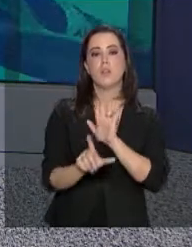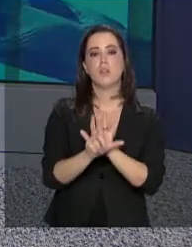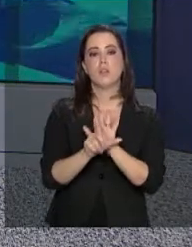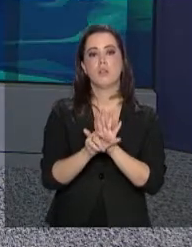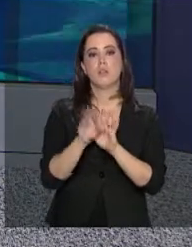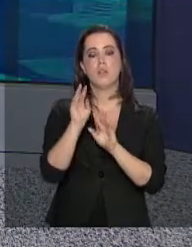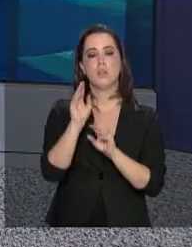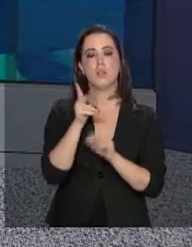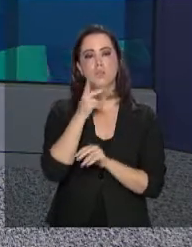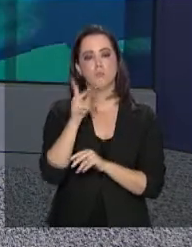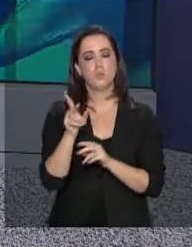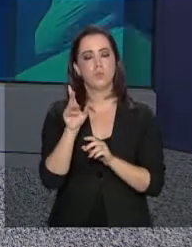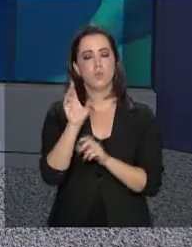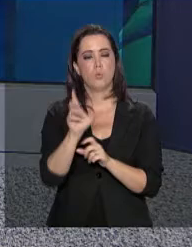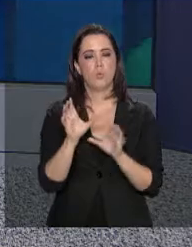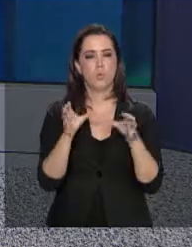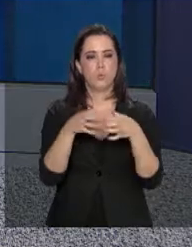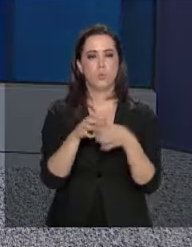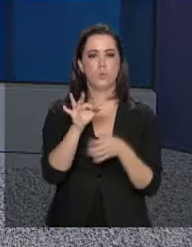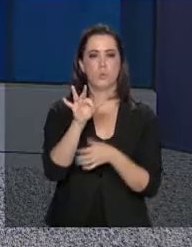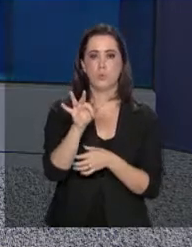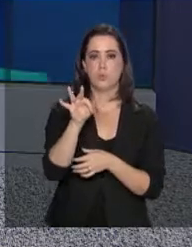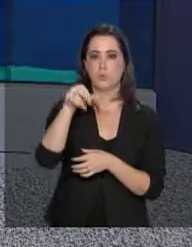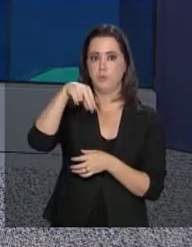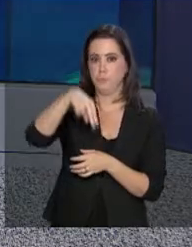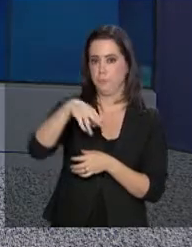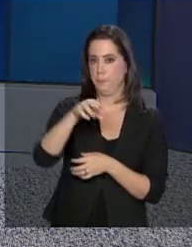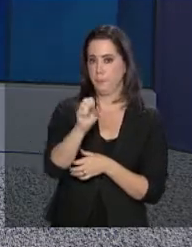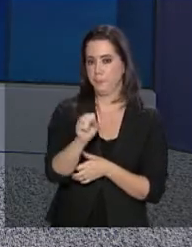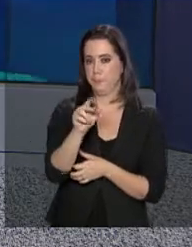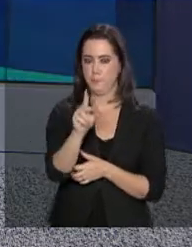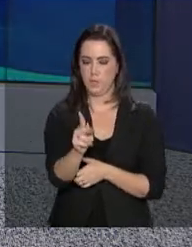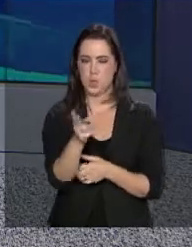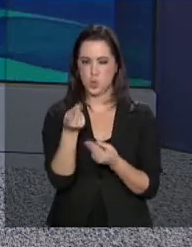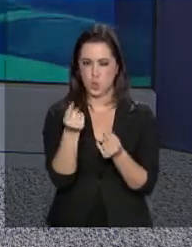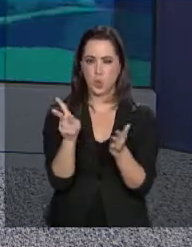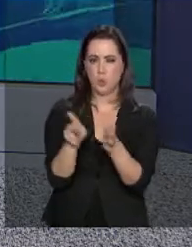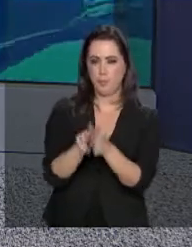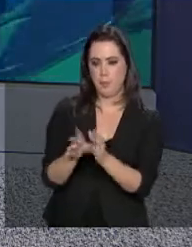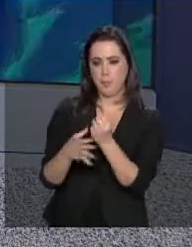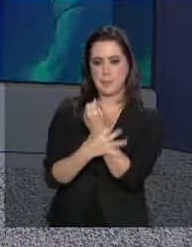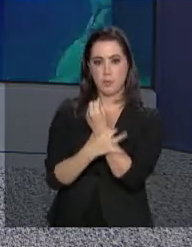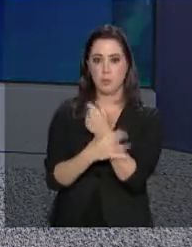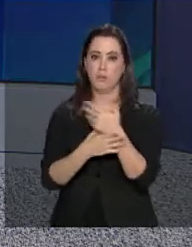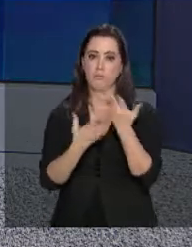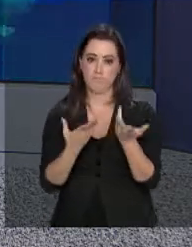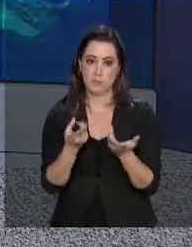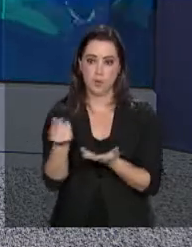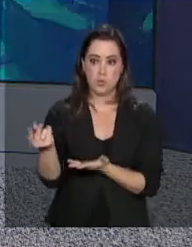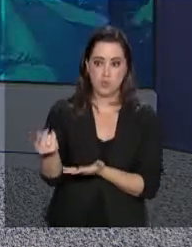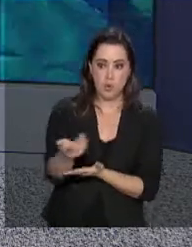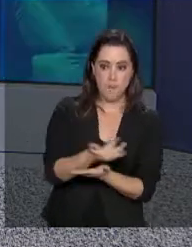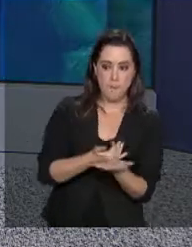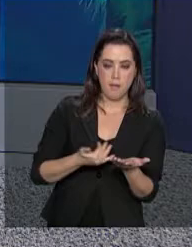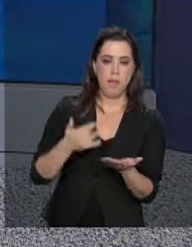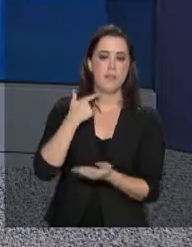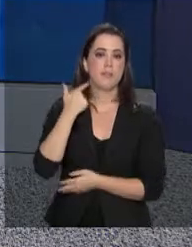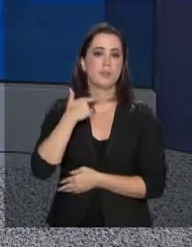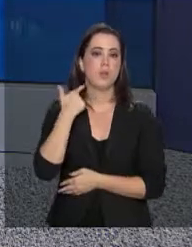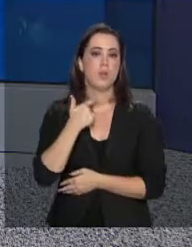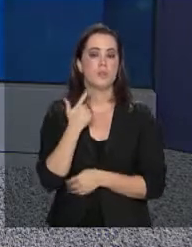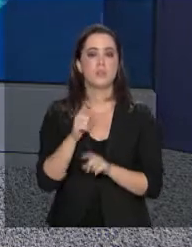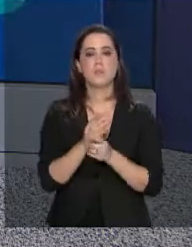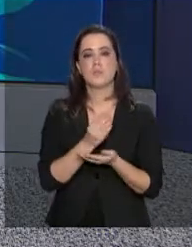a lei que trata do Fundo Nacional de Segurança Pública. Com isso, parte dos recursos arrecadados com as loterias vai ser